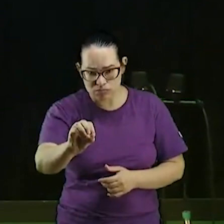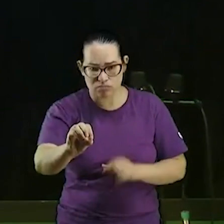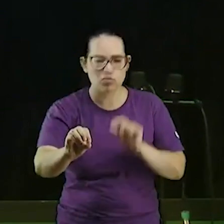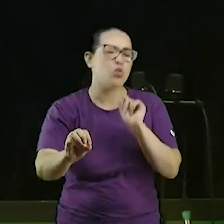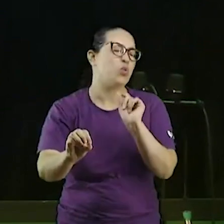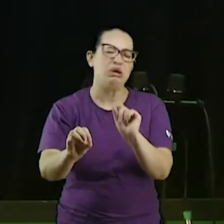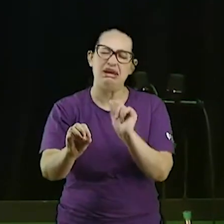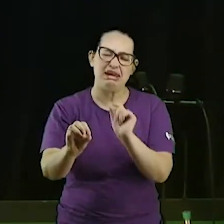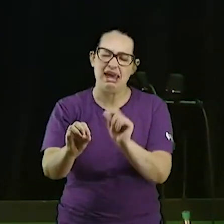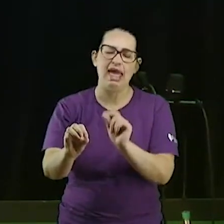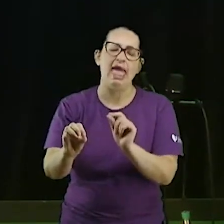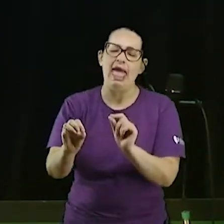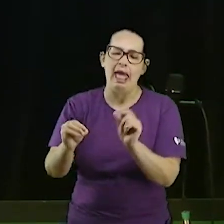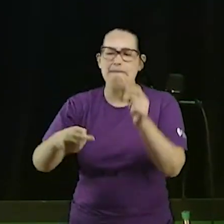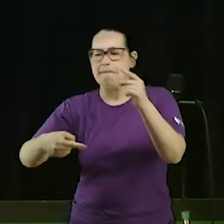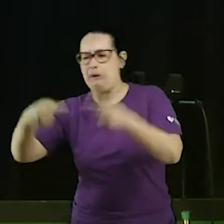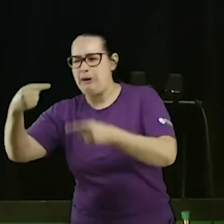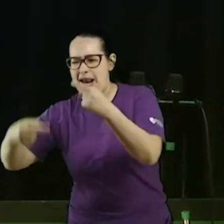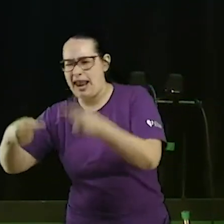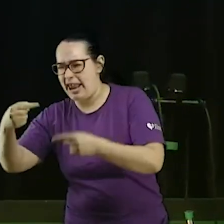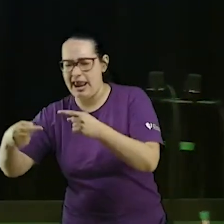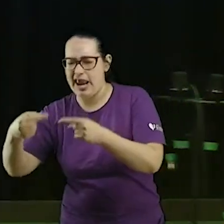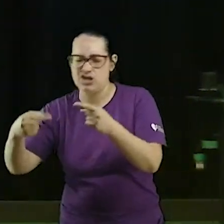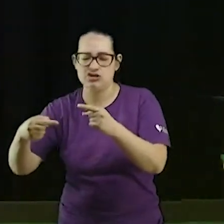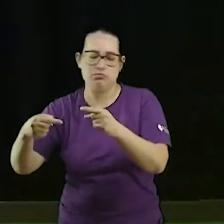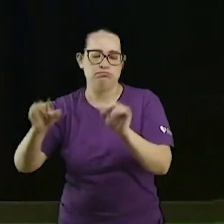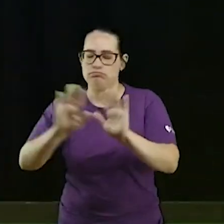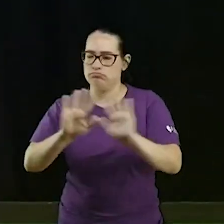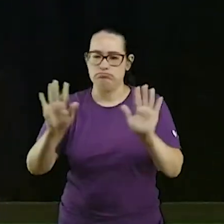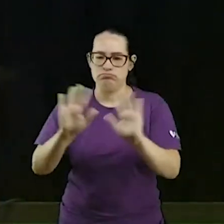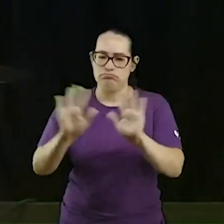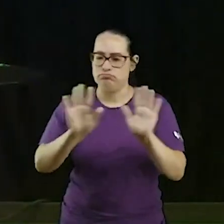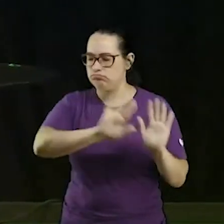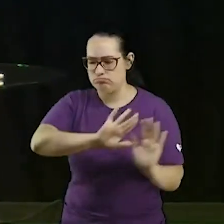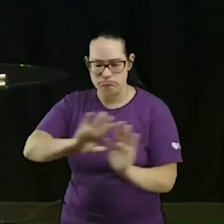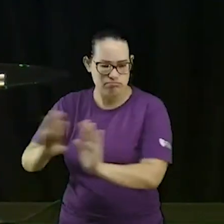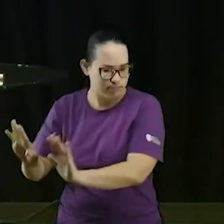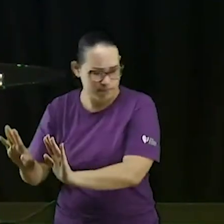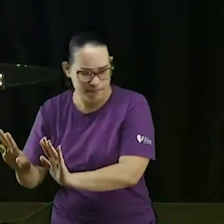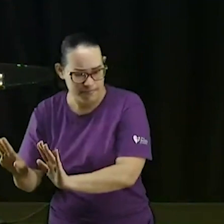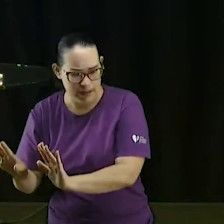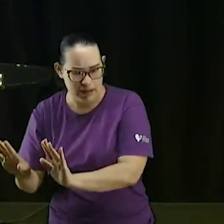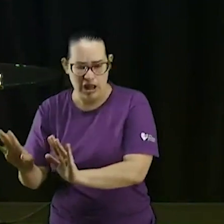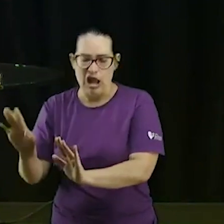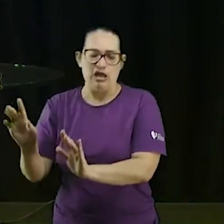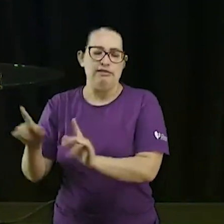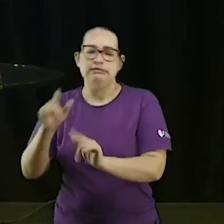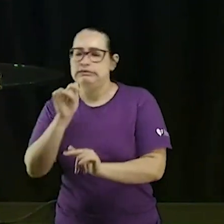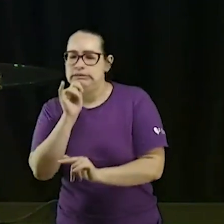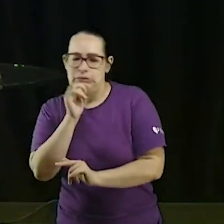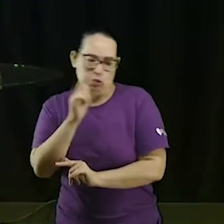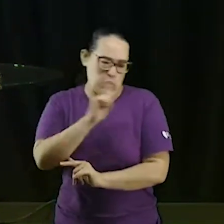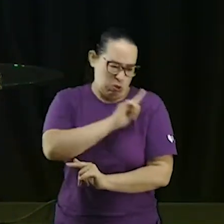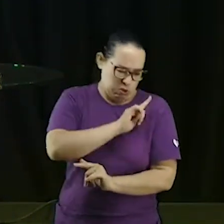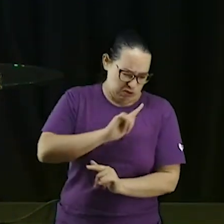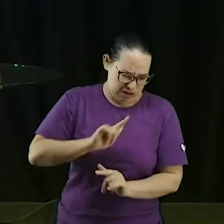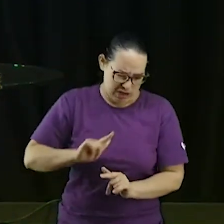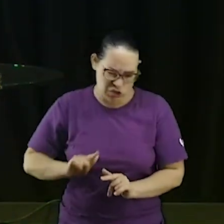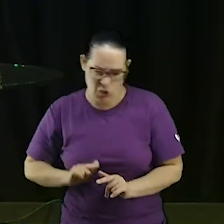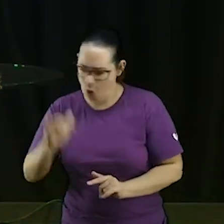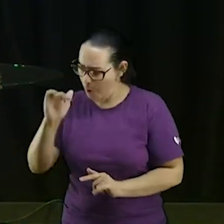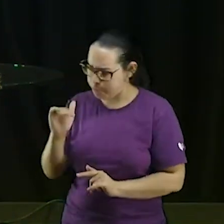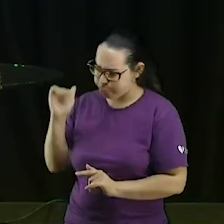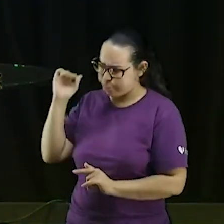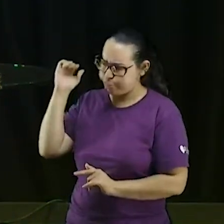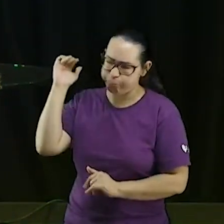ministros que a política promove, que são grandes governadores. Não, ministro